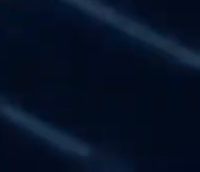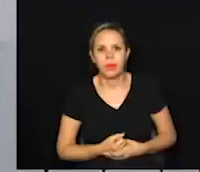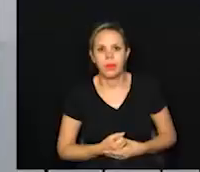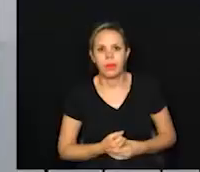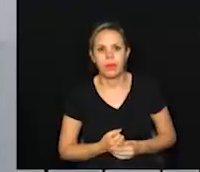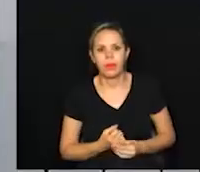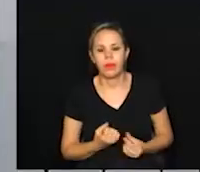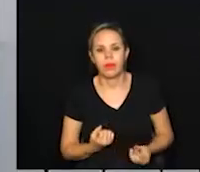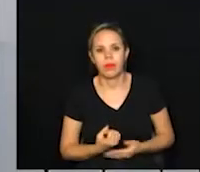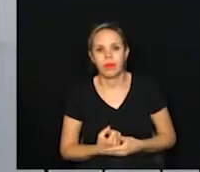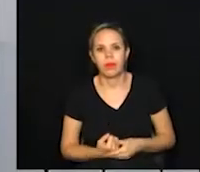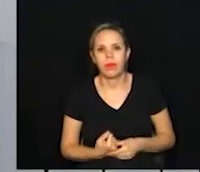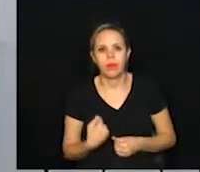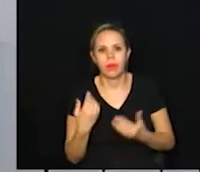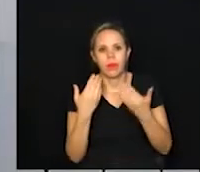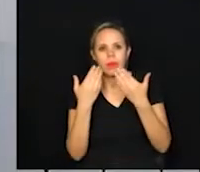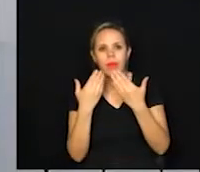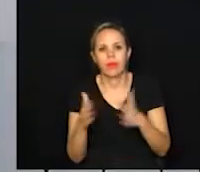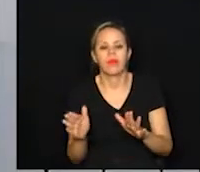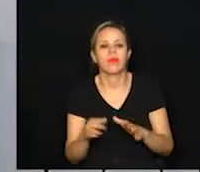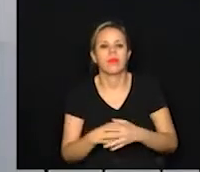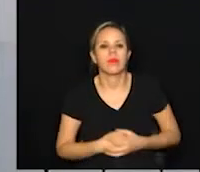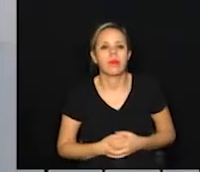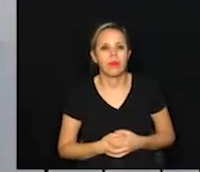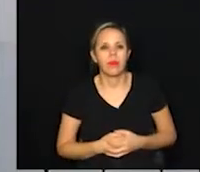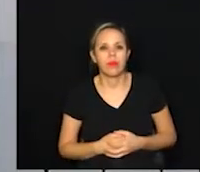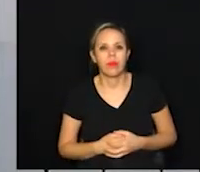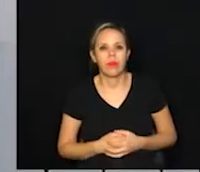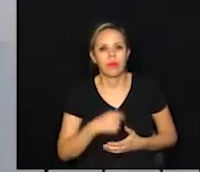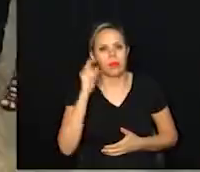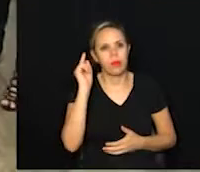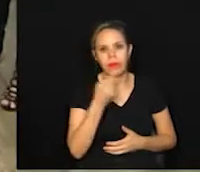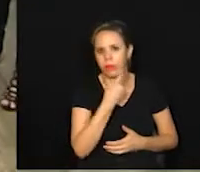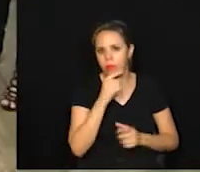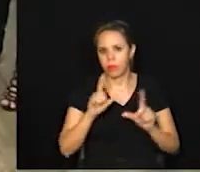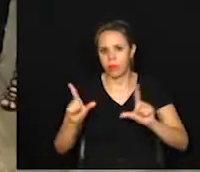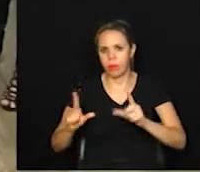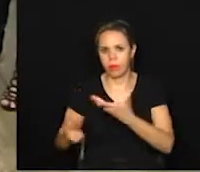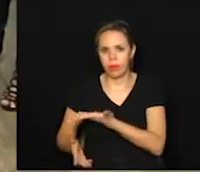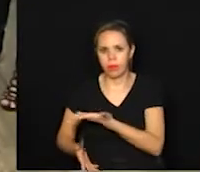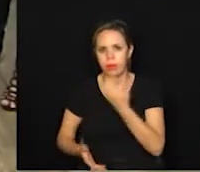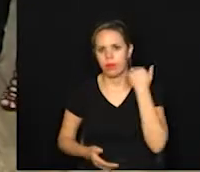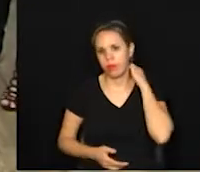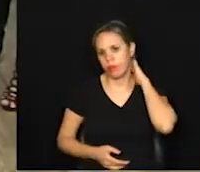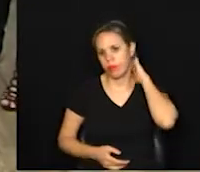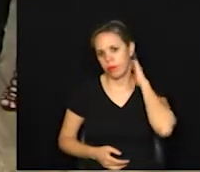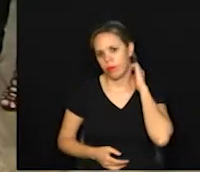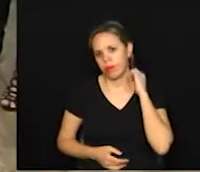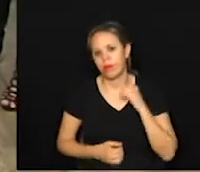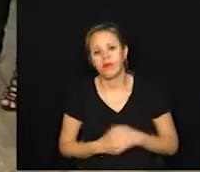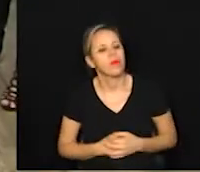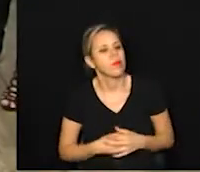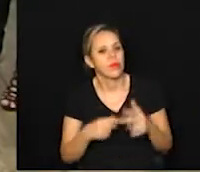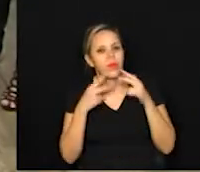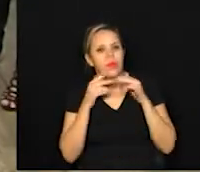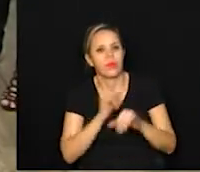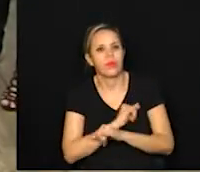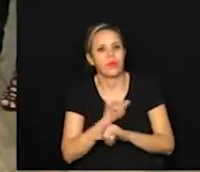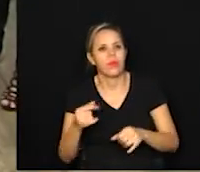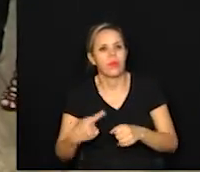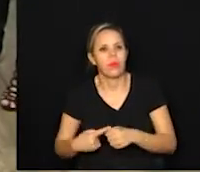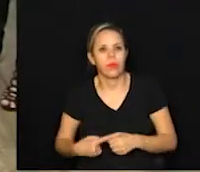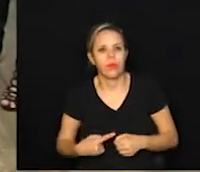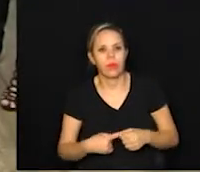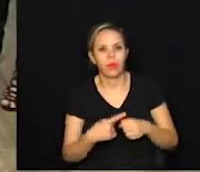E a gente abre esta edição com a Mirna Abreu, que já está aqui nos nossos estúdios com as notícias da